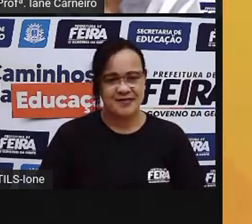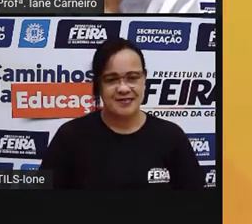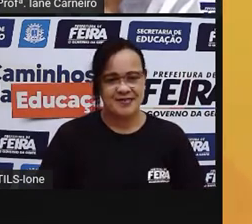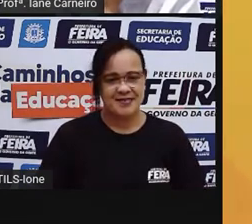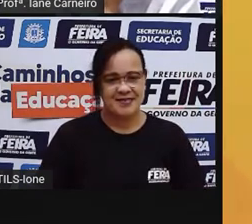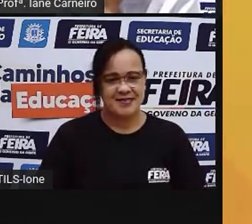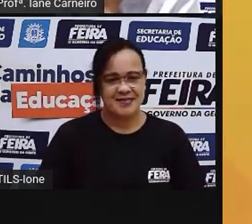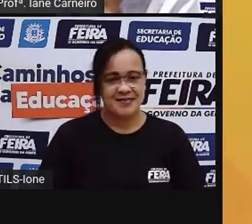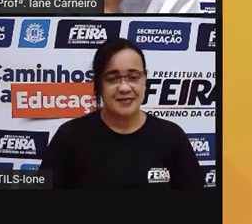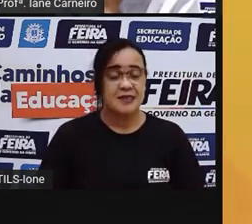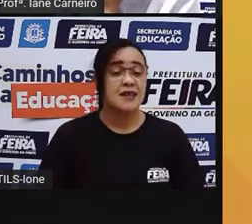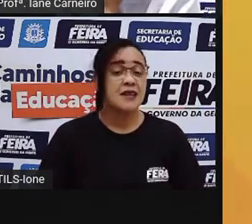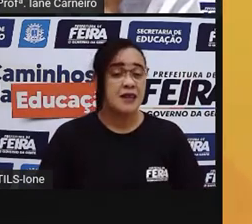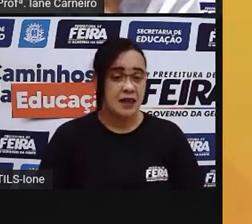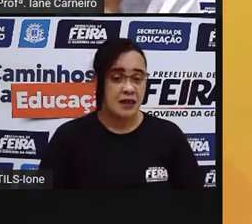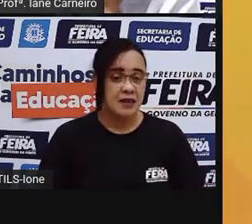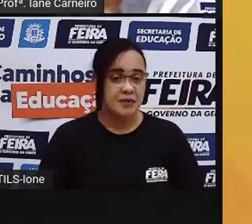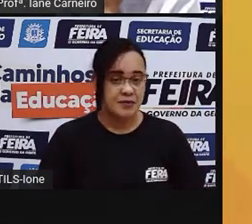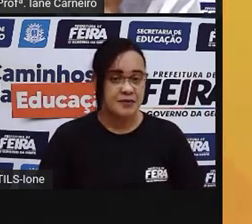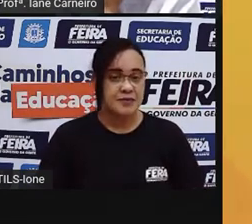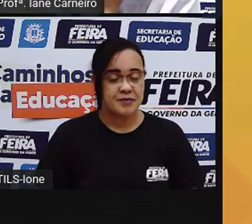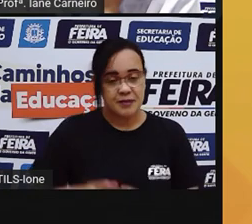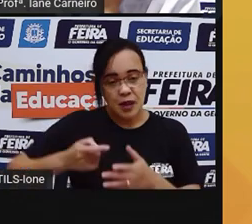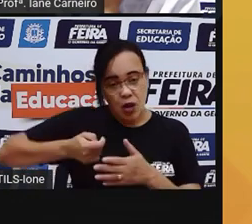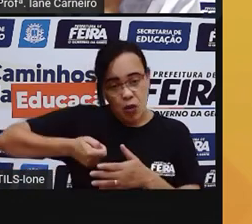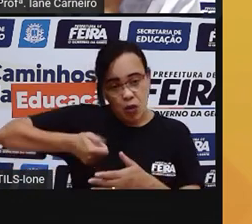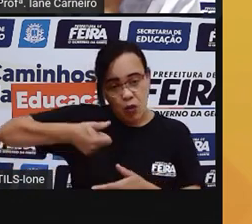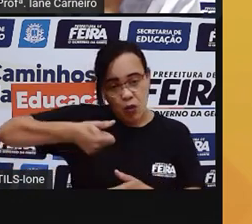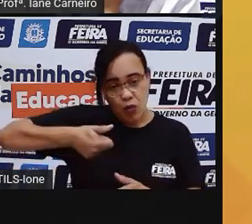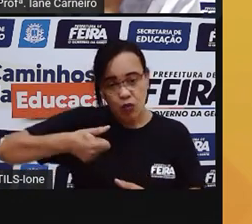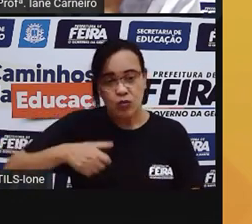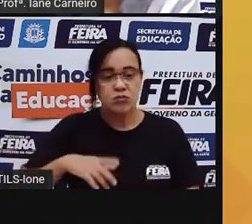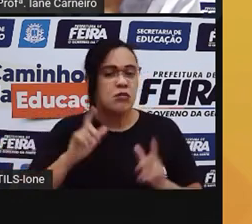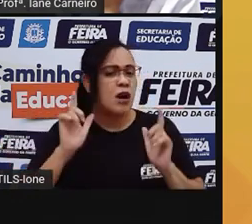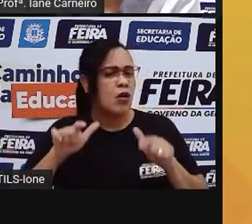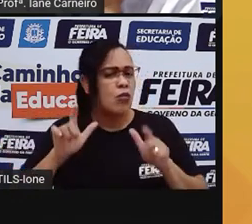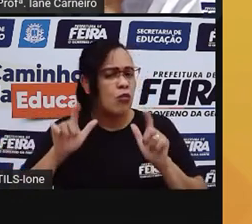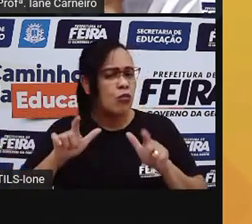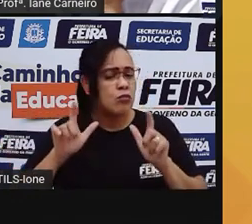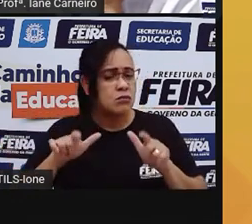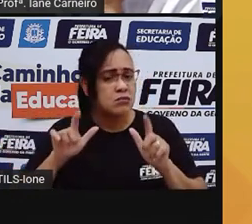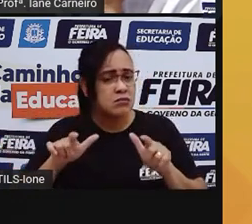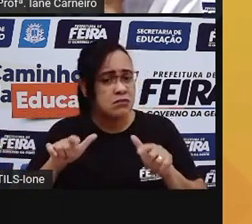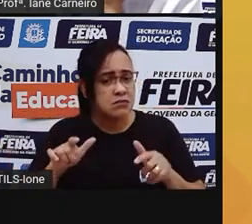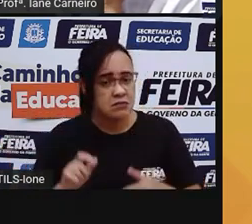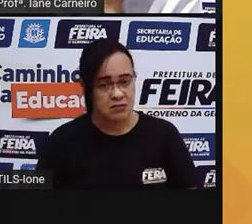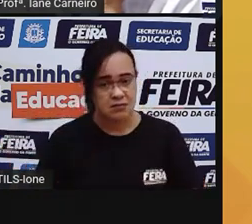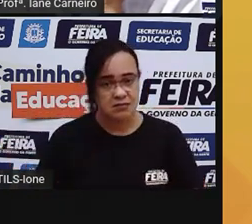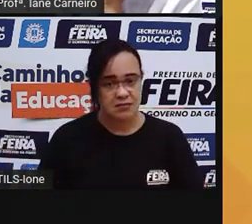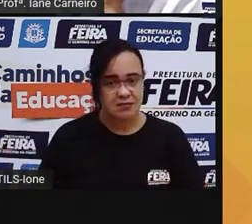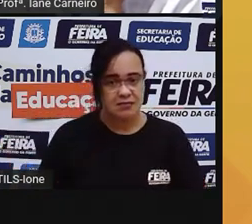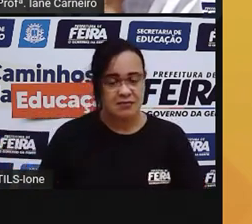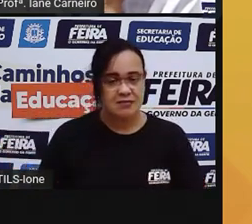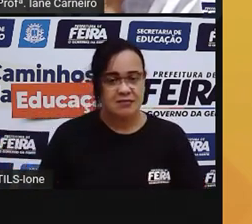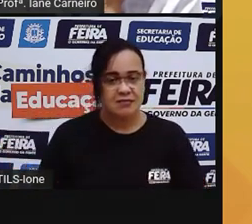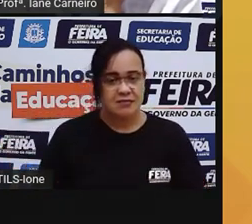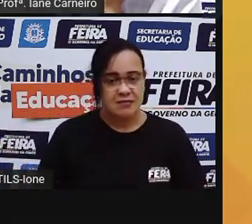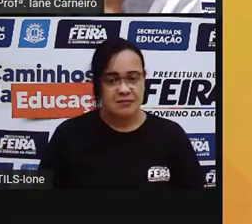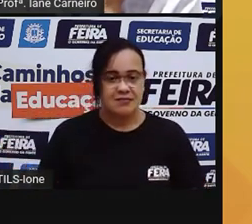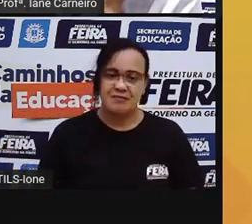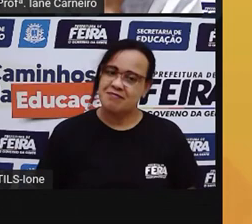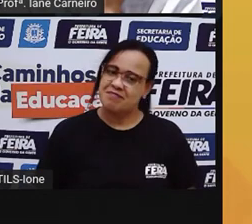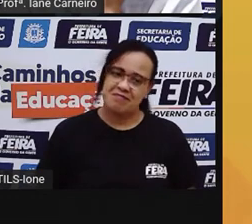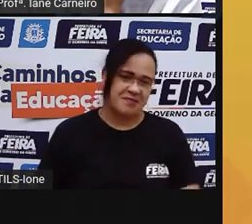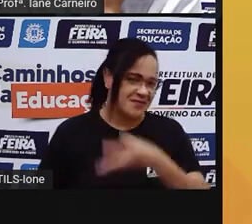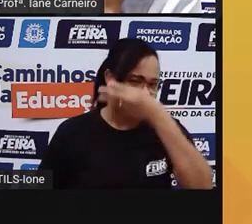aqui eu não abri ainda. Bolinho de futebol. Eu acho que está embaixo. Espera aí que embaixo está em cima. Tá? Ixi, é mais que sei